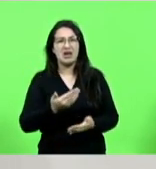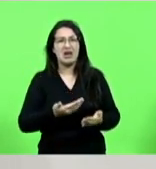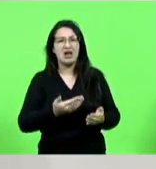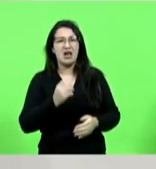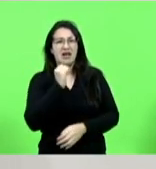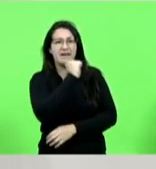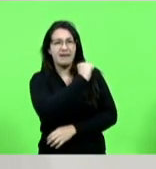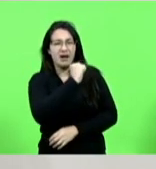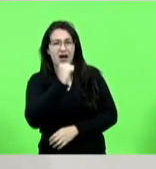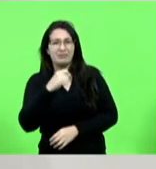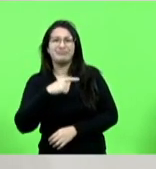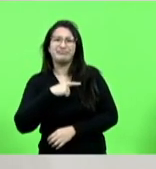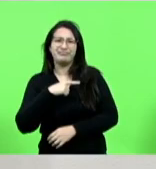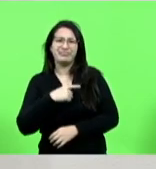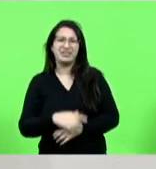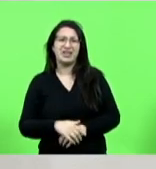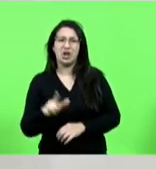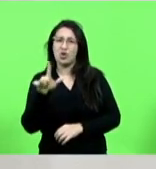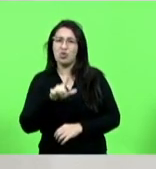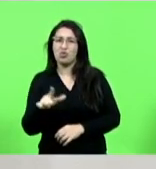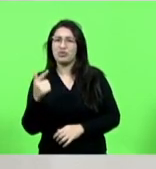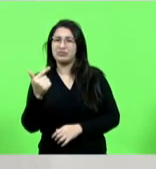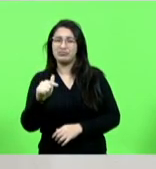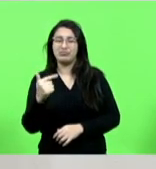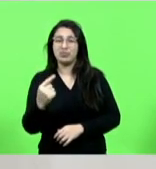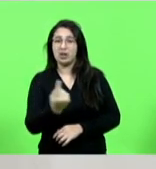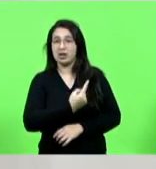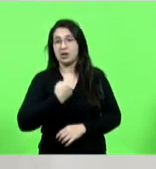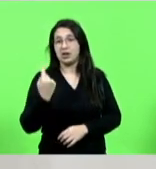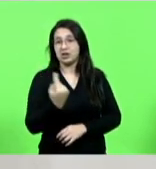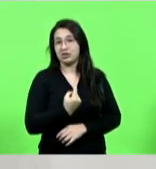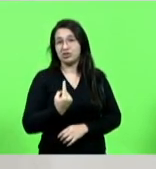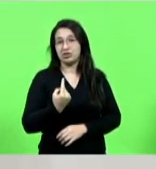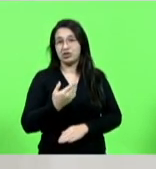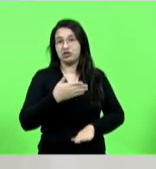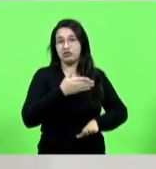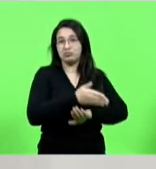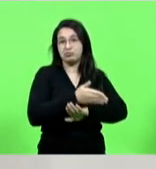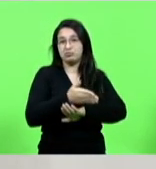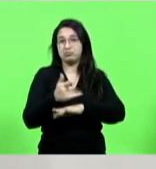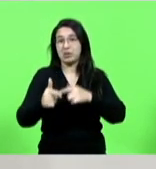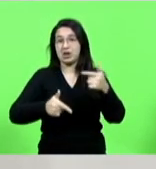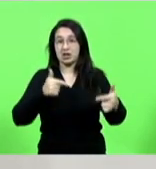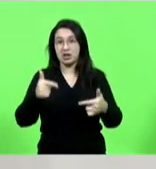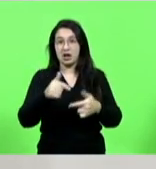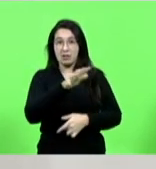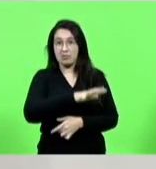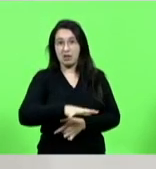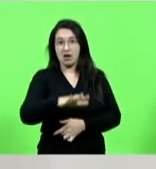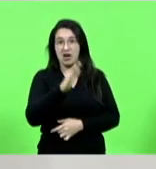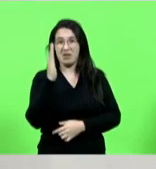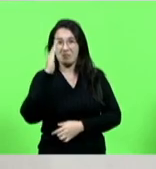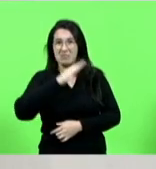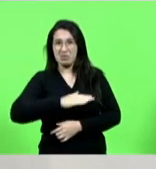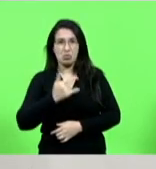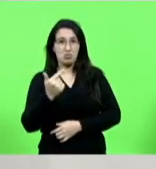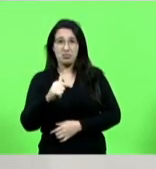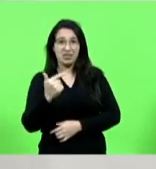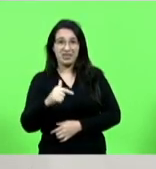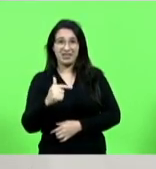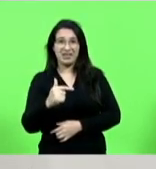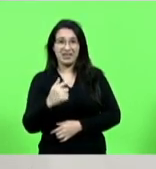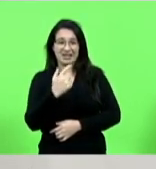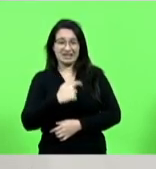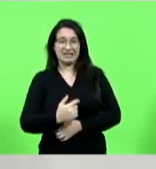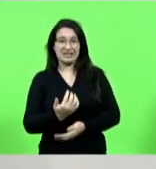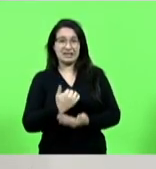isso é ilógico para nós que não atuamos nessa seara da maldade, mas você